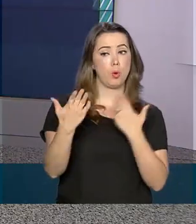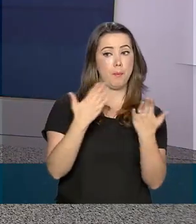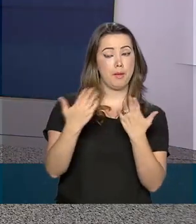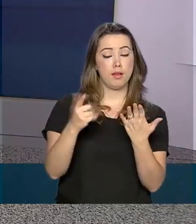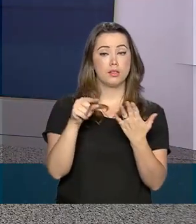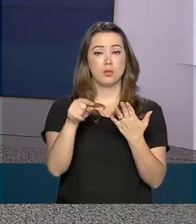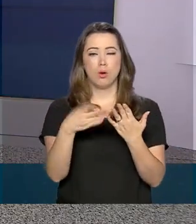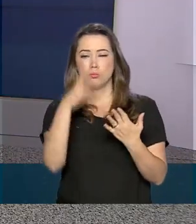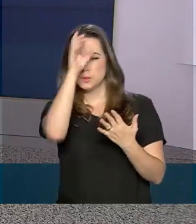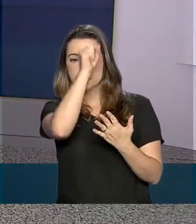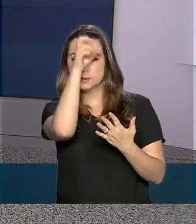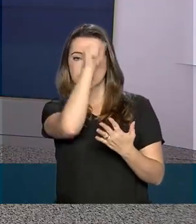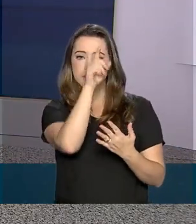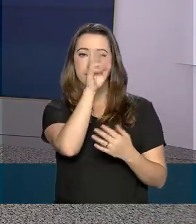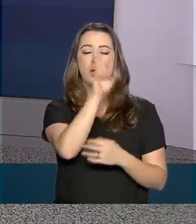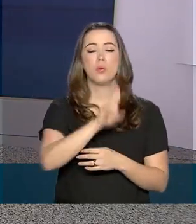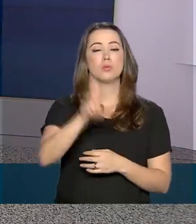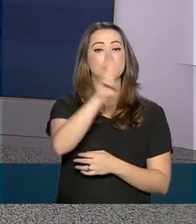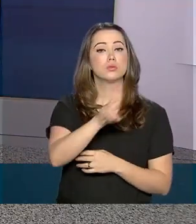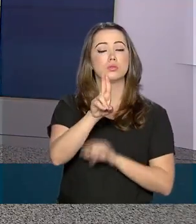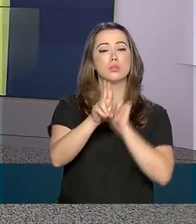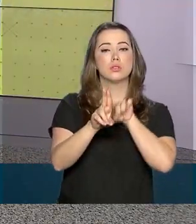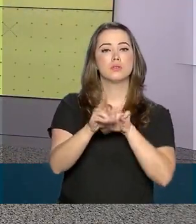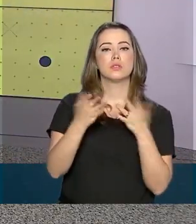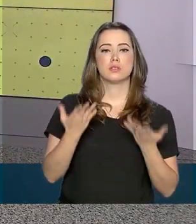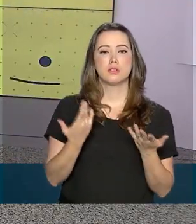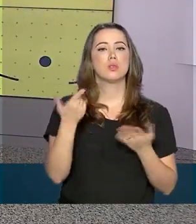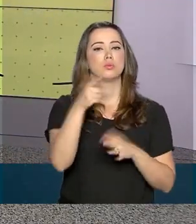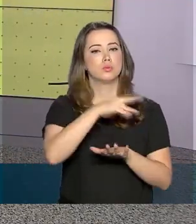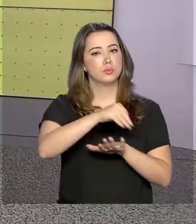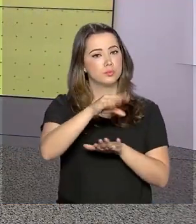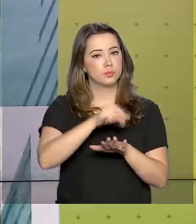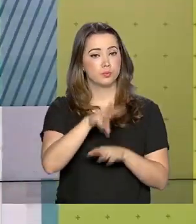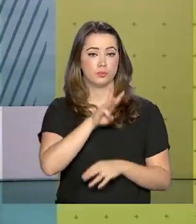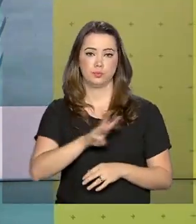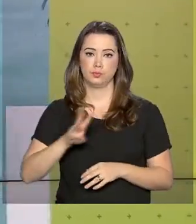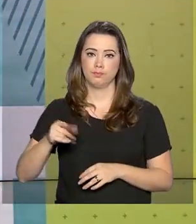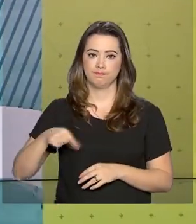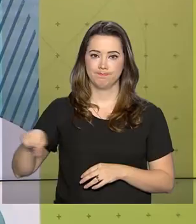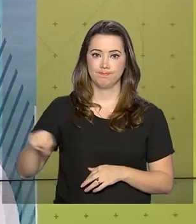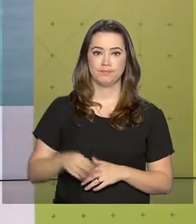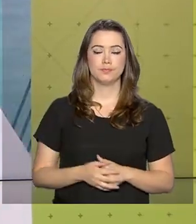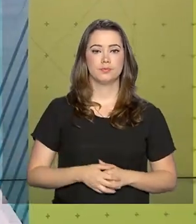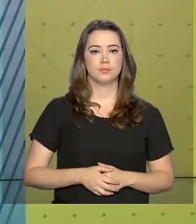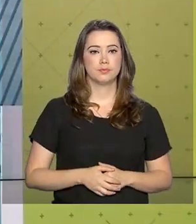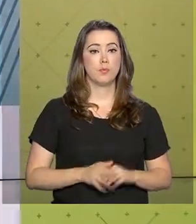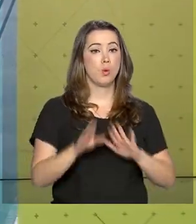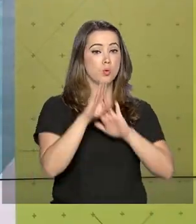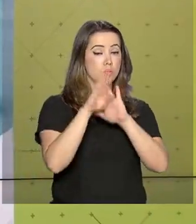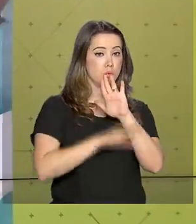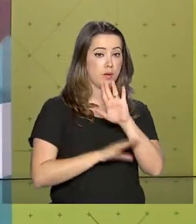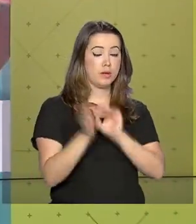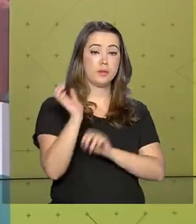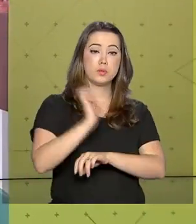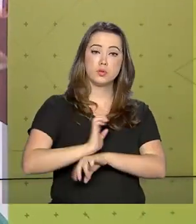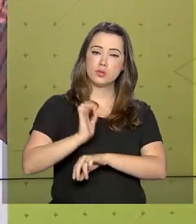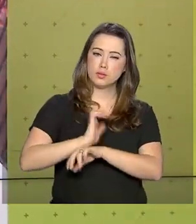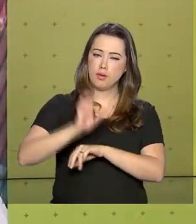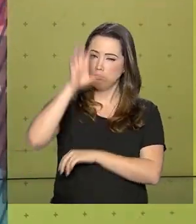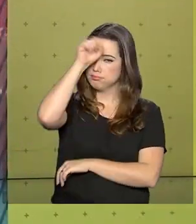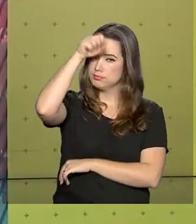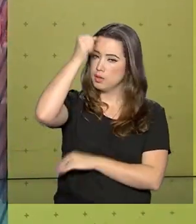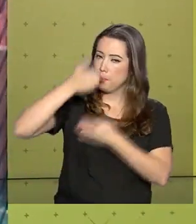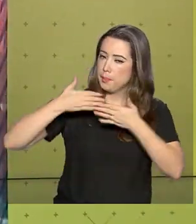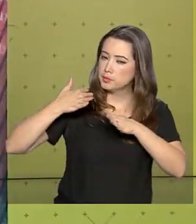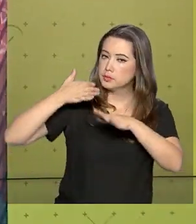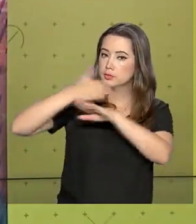24 de novembro. Outras informações no site do MEC. Os programas de estágio e aprendizagem são